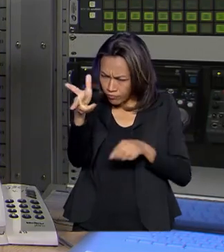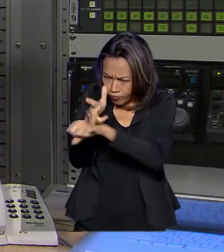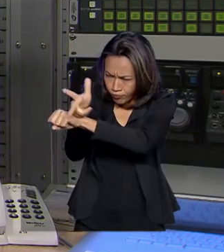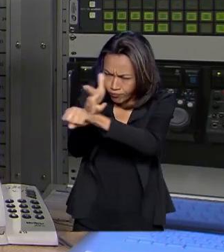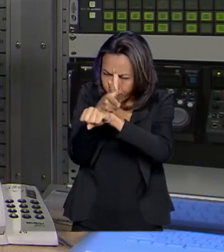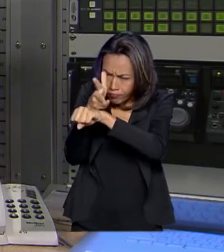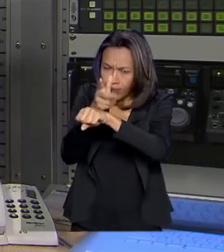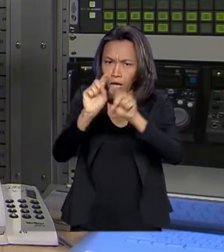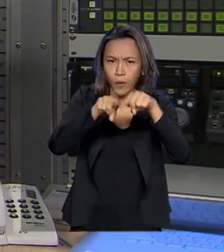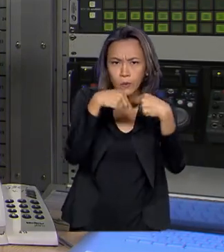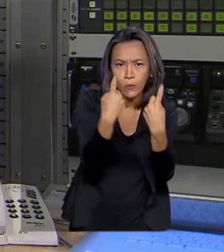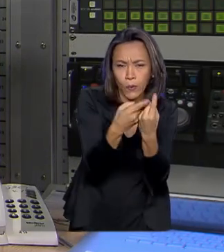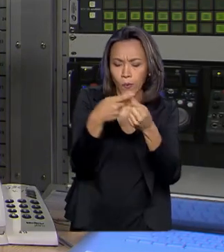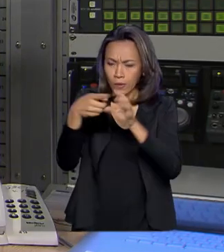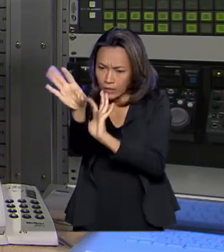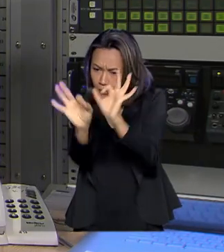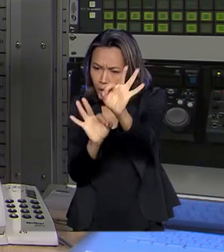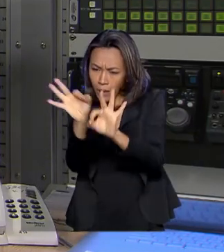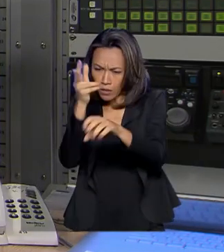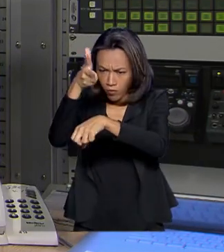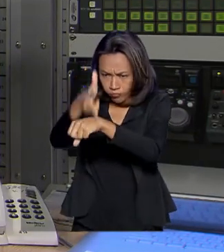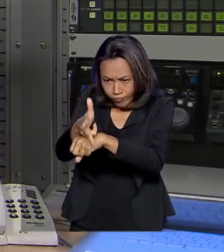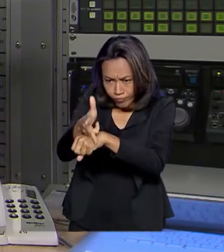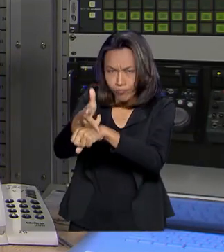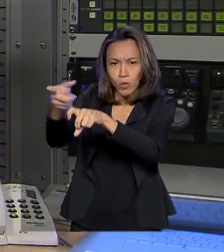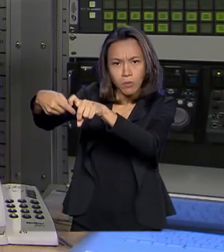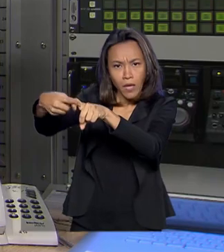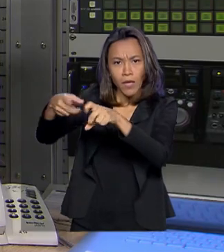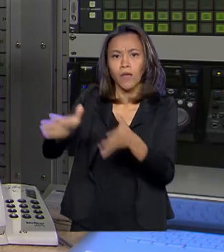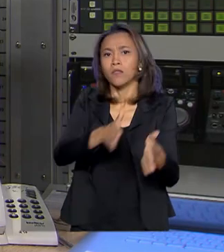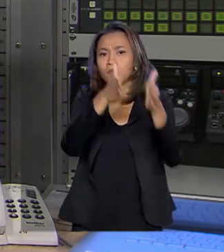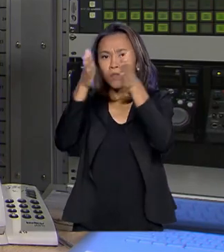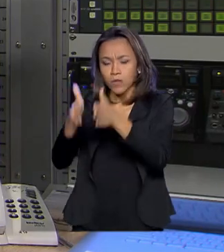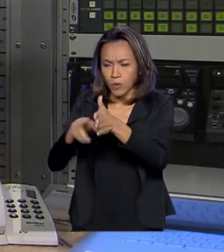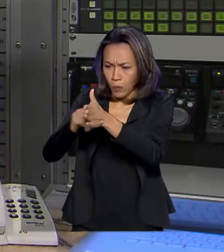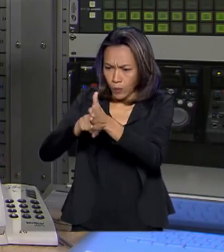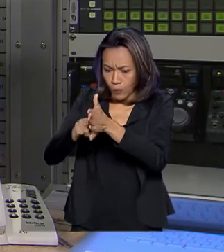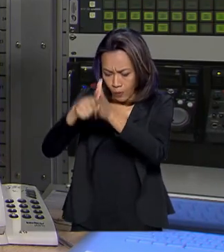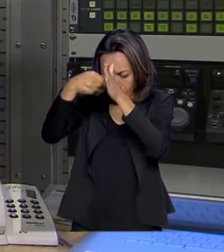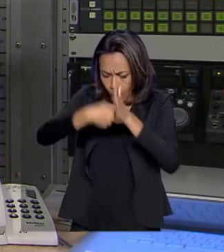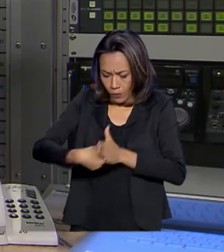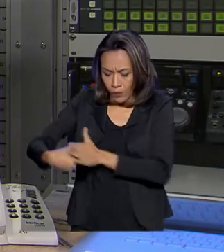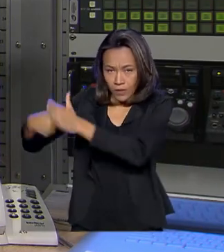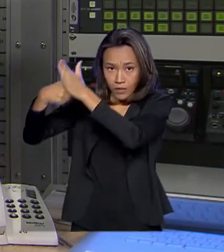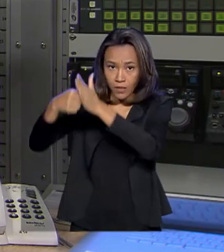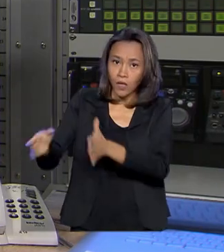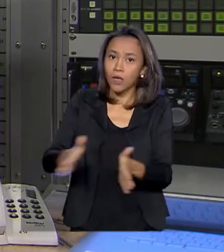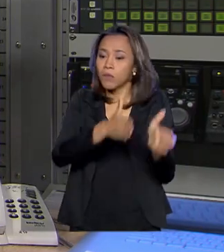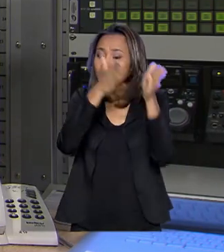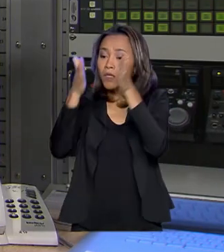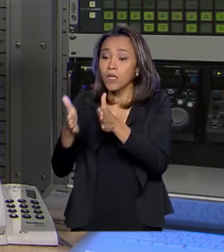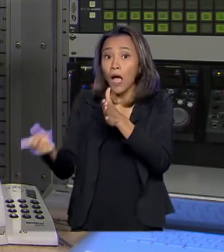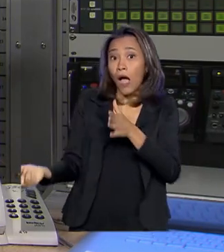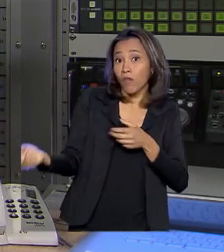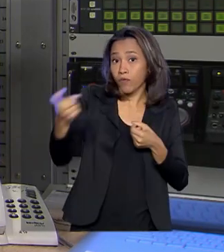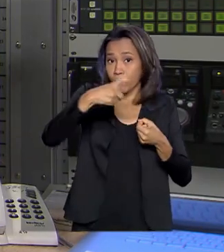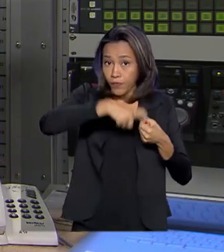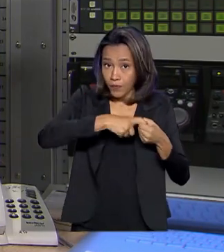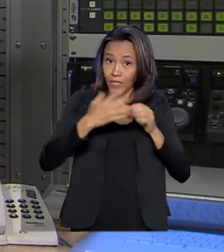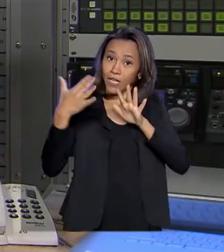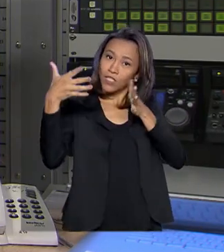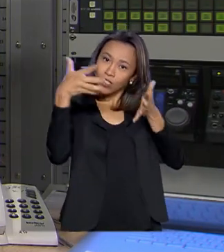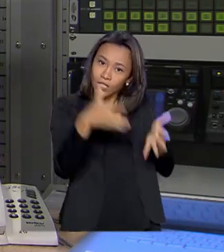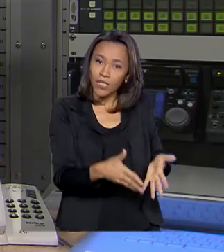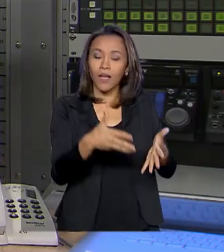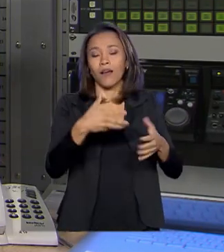Reuniões, preparação das equipes médicas, os exames feitos com os passageiros, o retorno e a chegada à